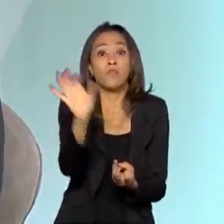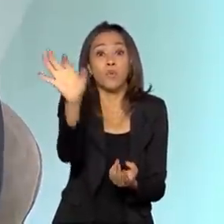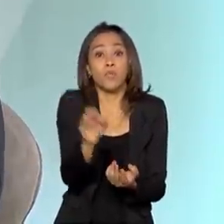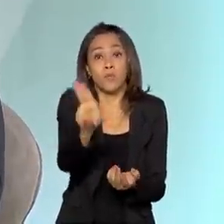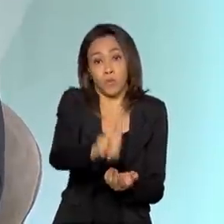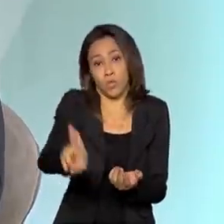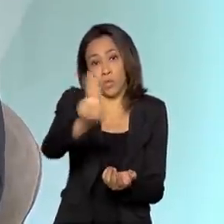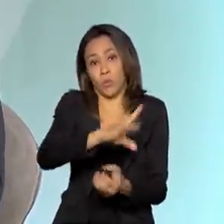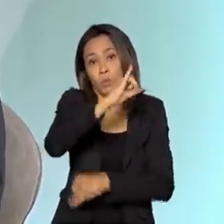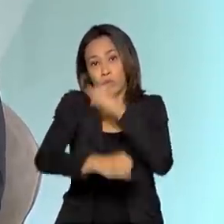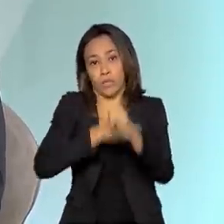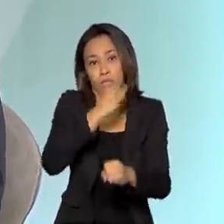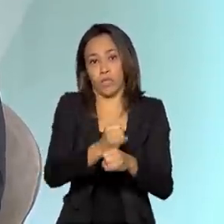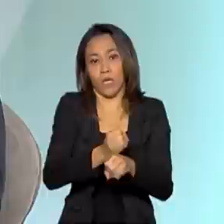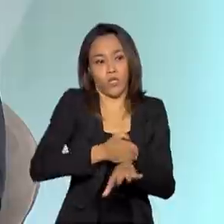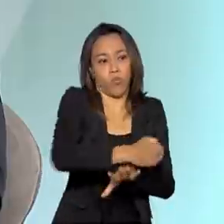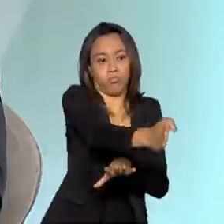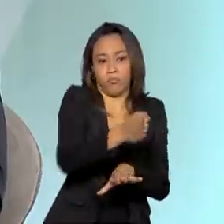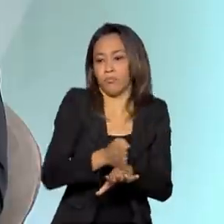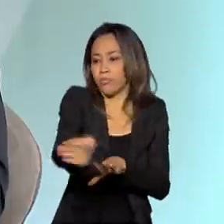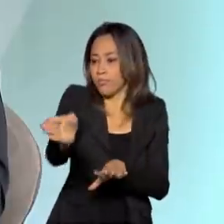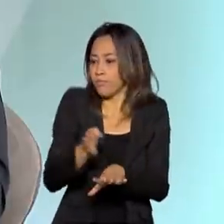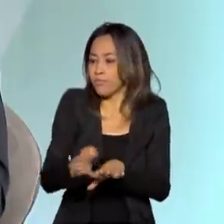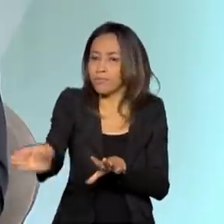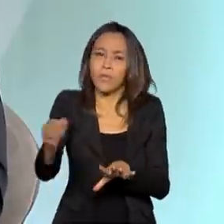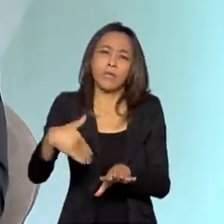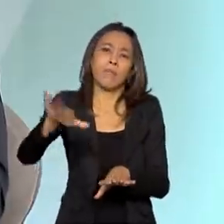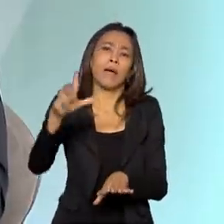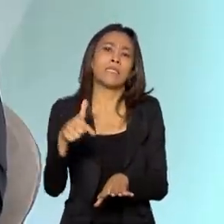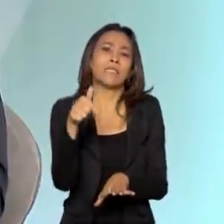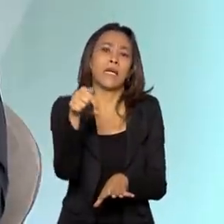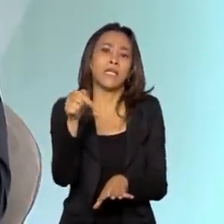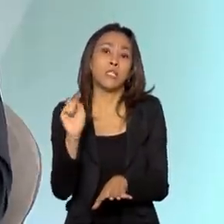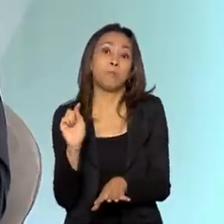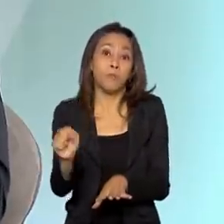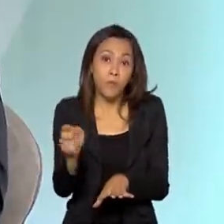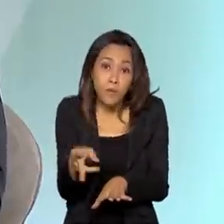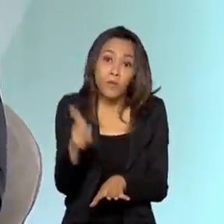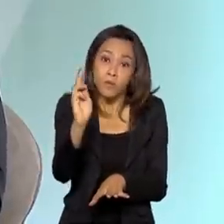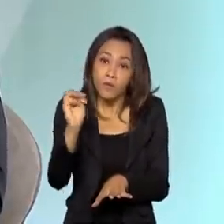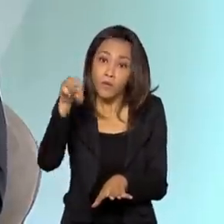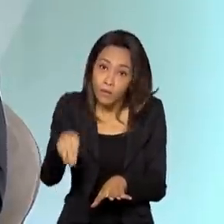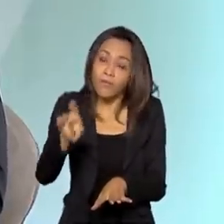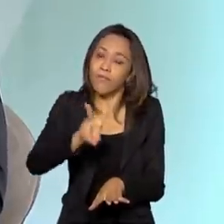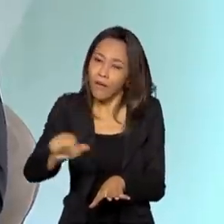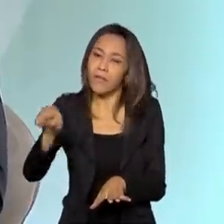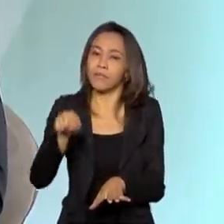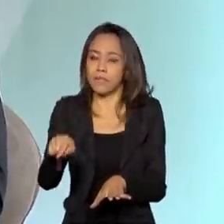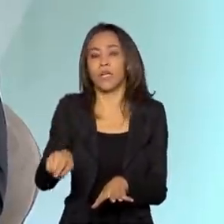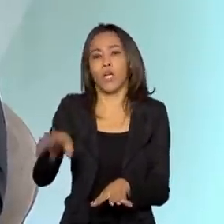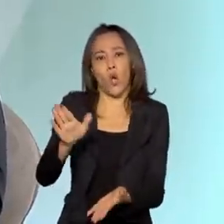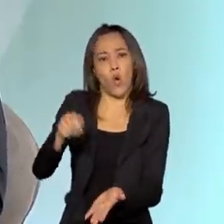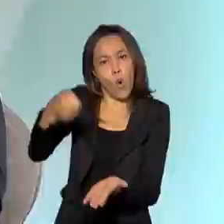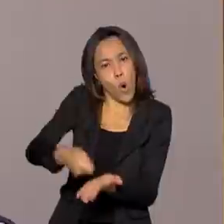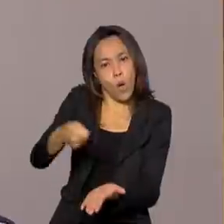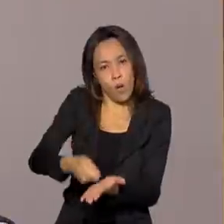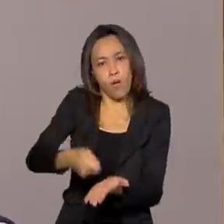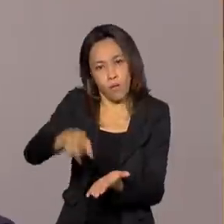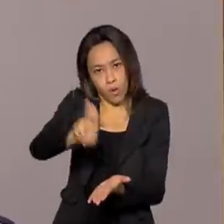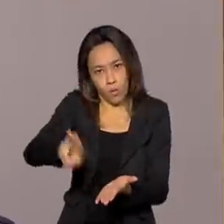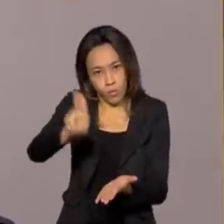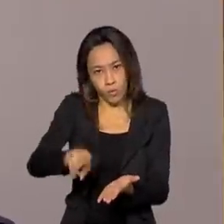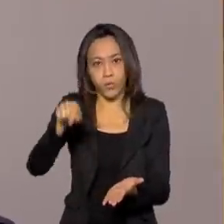dos seus trechos conectados e mais de 7 mil quilômetros serão, então, colocados como obrigações de cobertura.